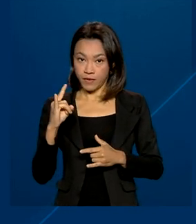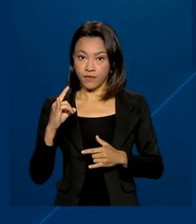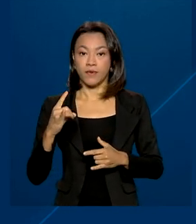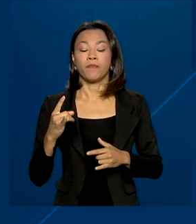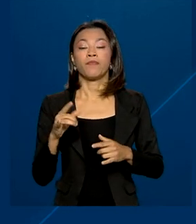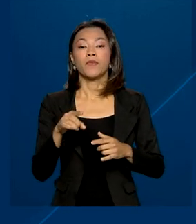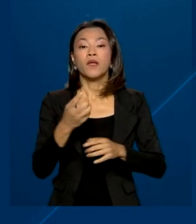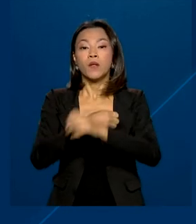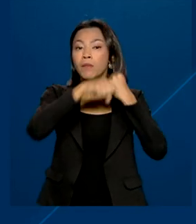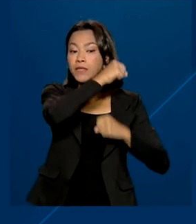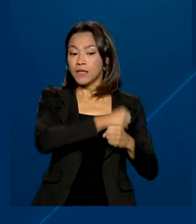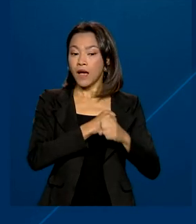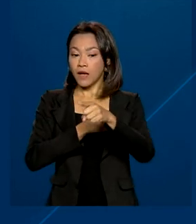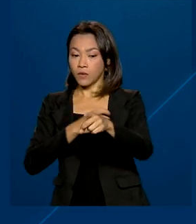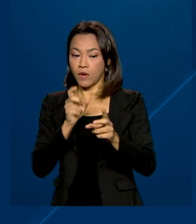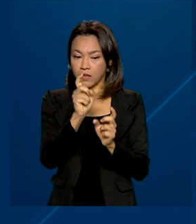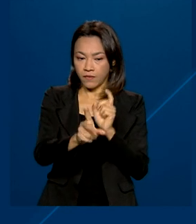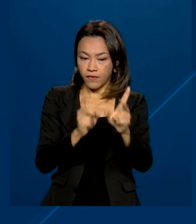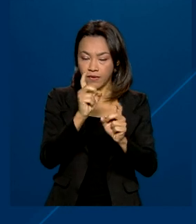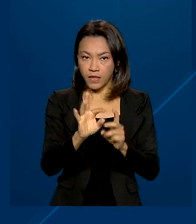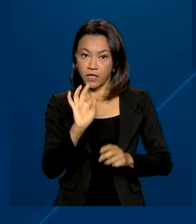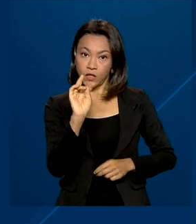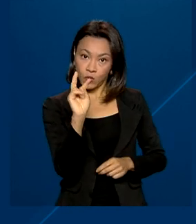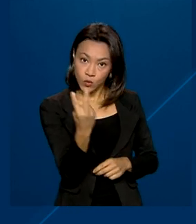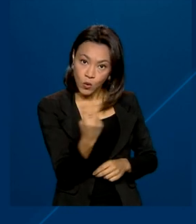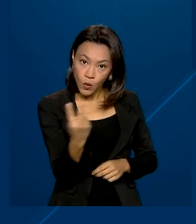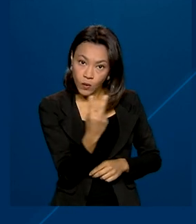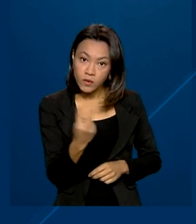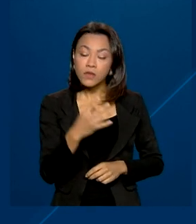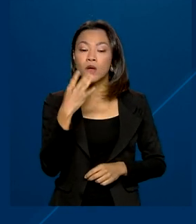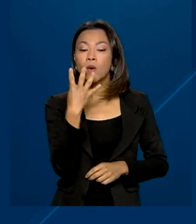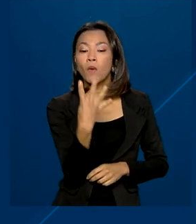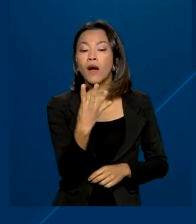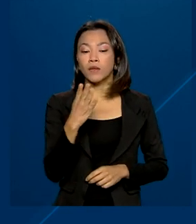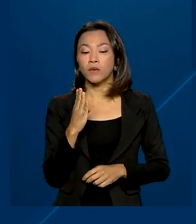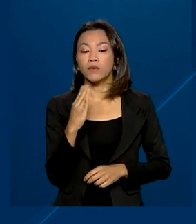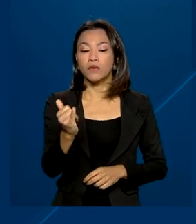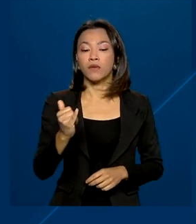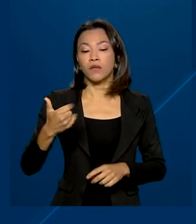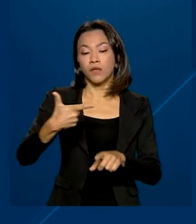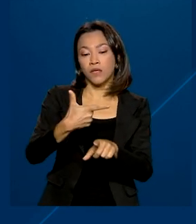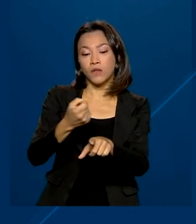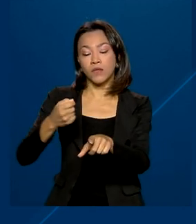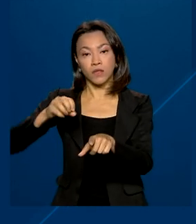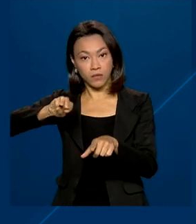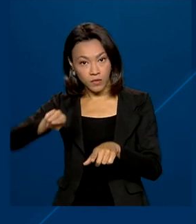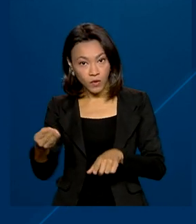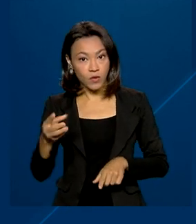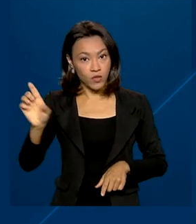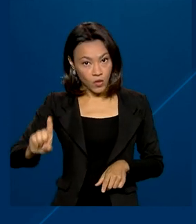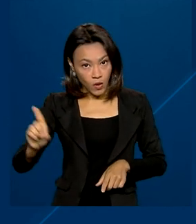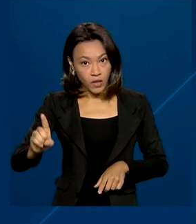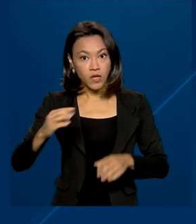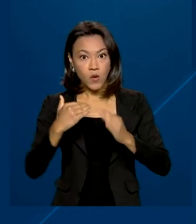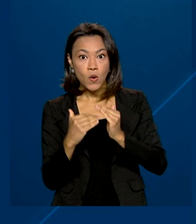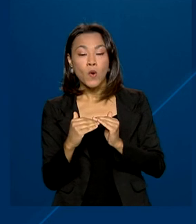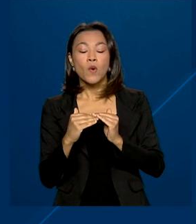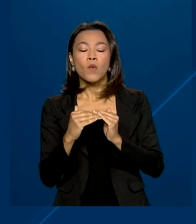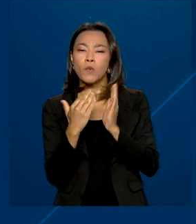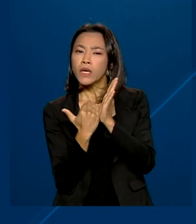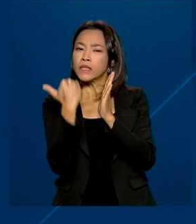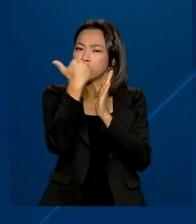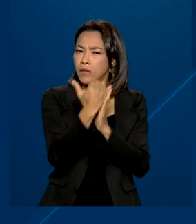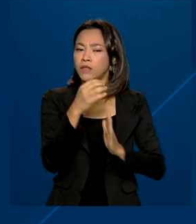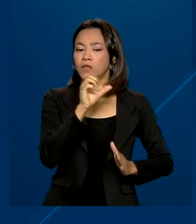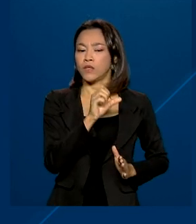passado, o intercâmbio comercial entre os dois alcançou 4 bilhões e 200 milhões de dólares, crescimento de 78